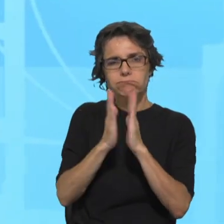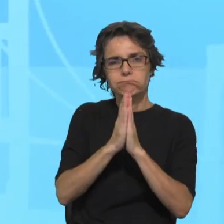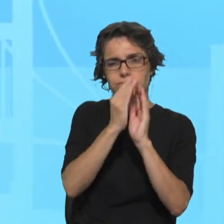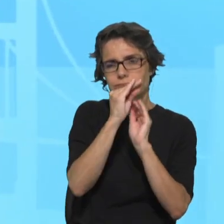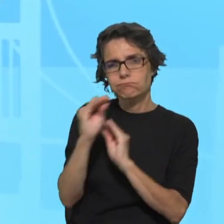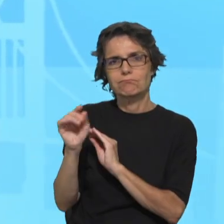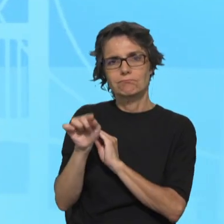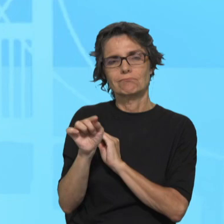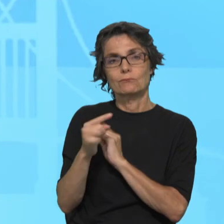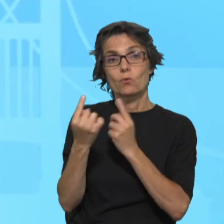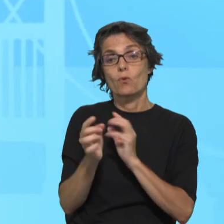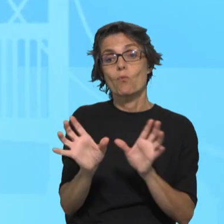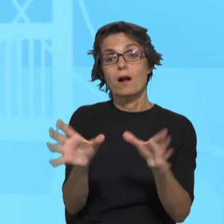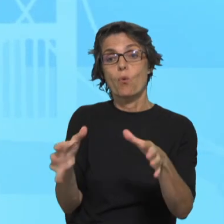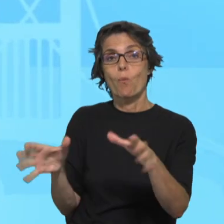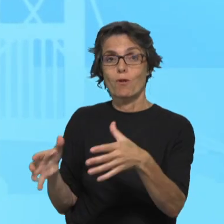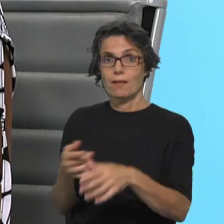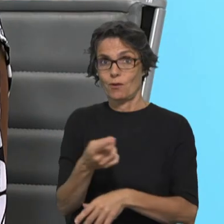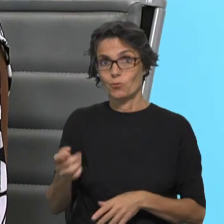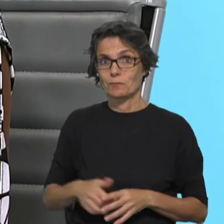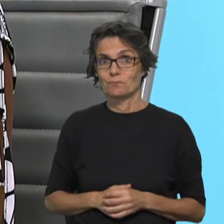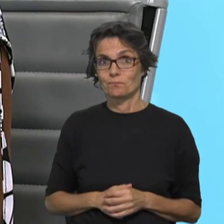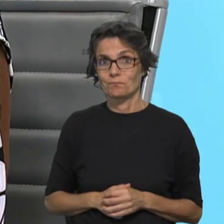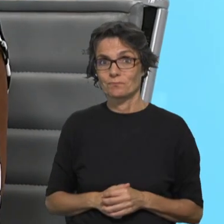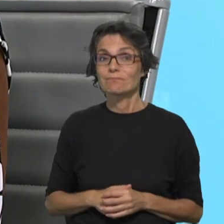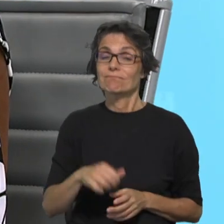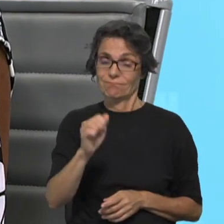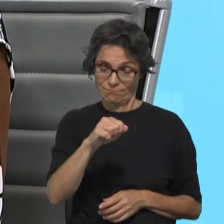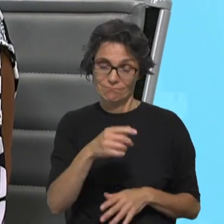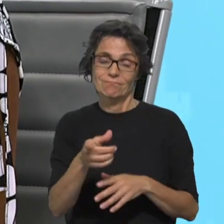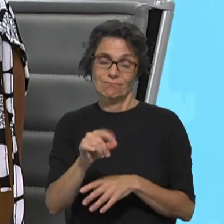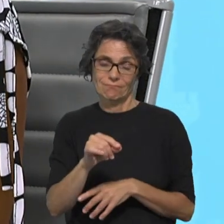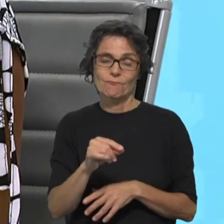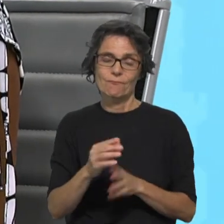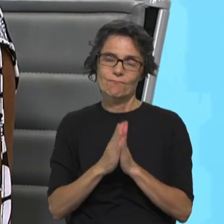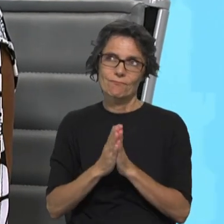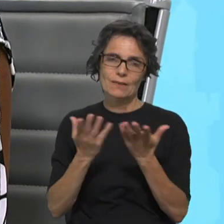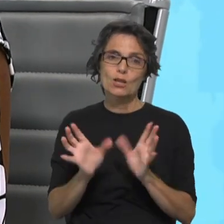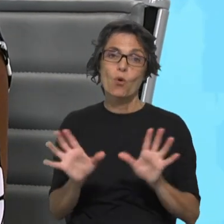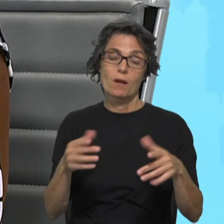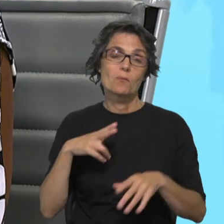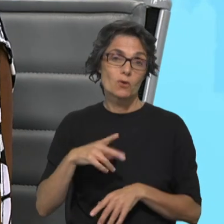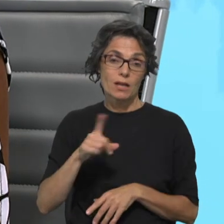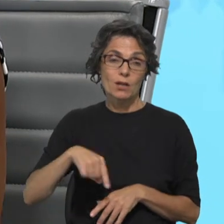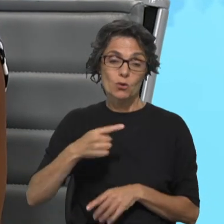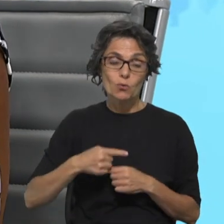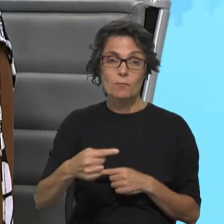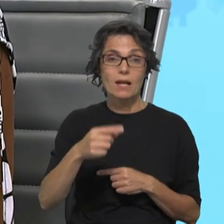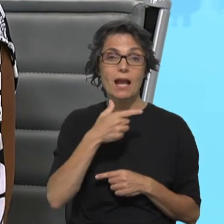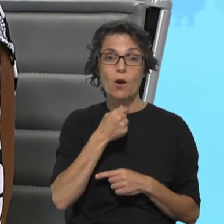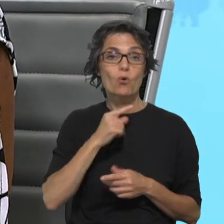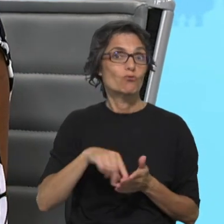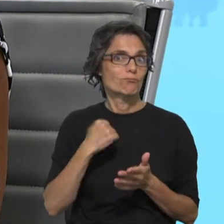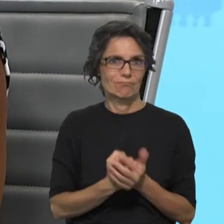com algumas destas comunidades portuguesas. E podemos dizer que é graças às comunidades portuguesas que mantemos esta semana, em agosto,